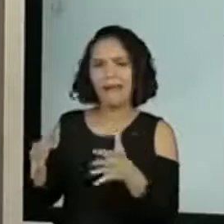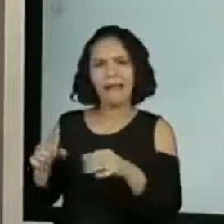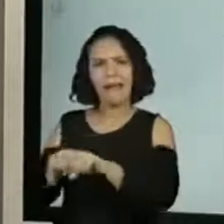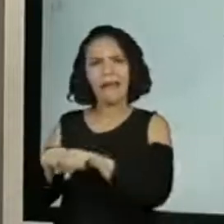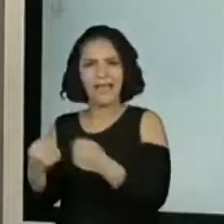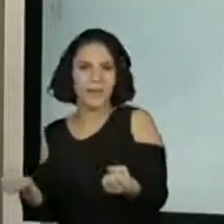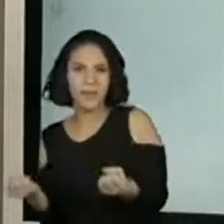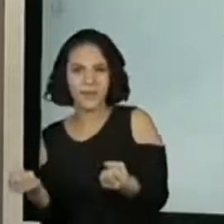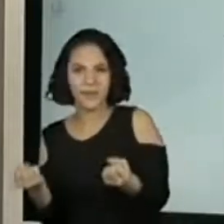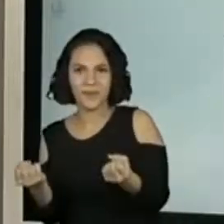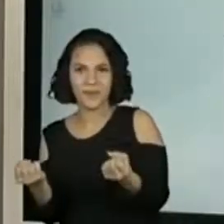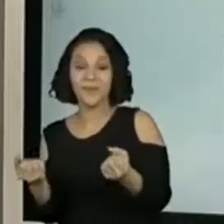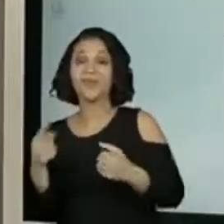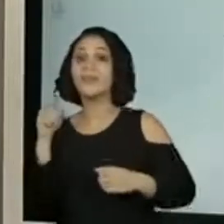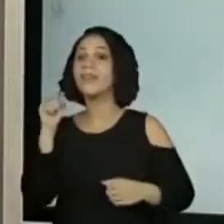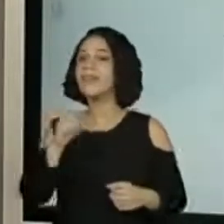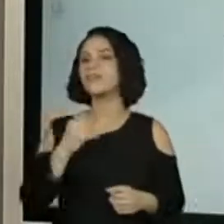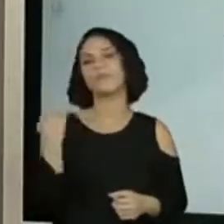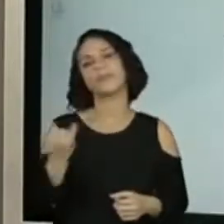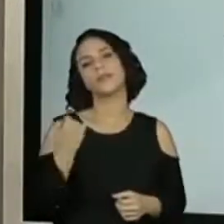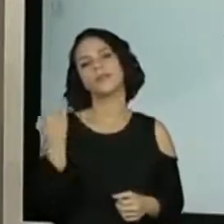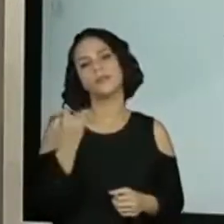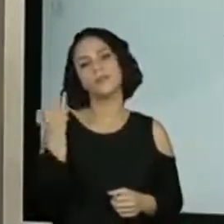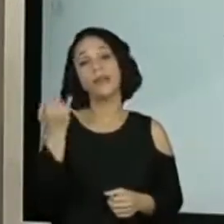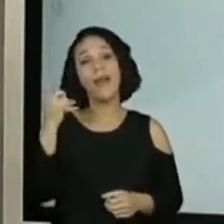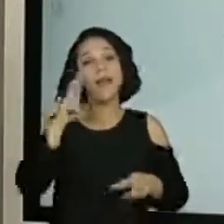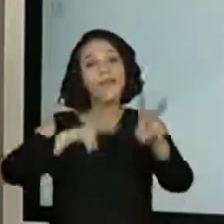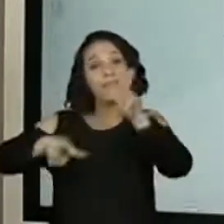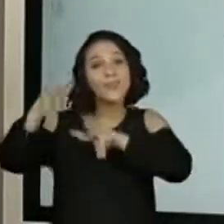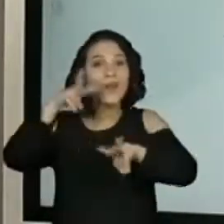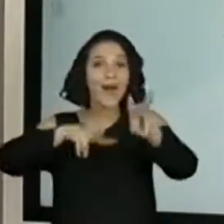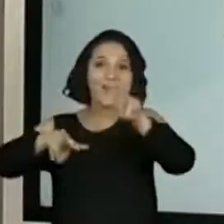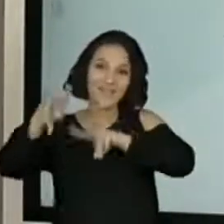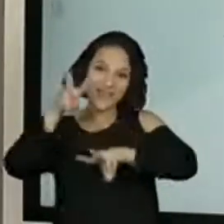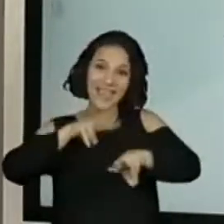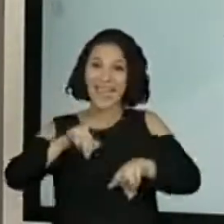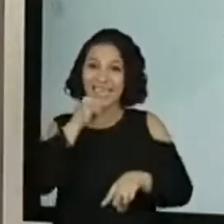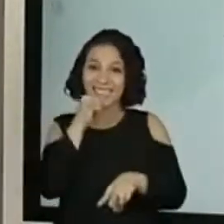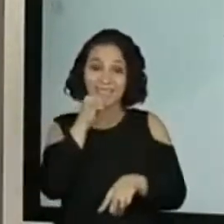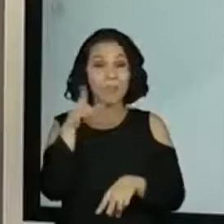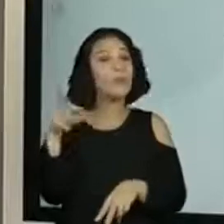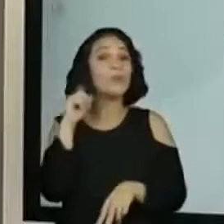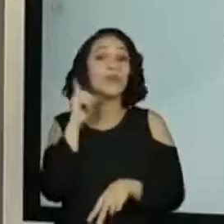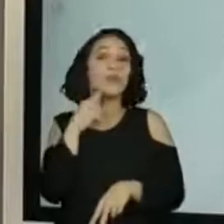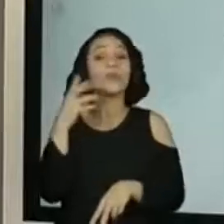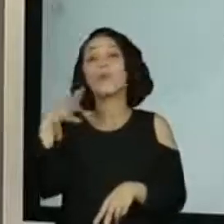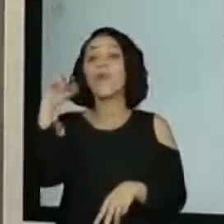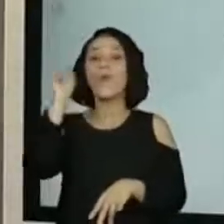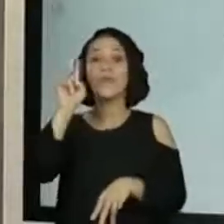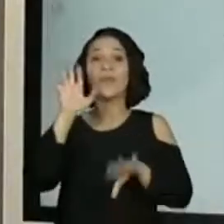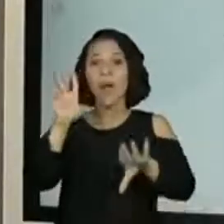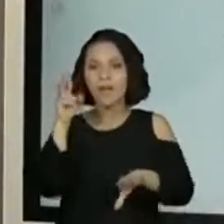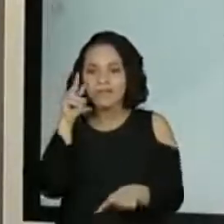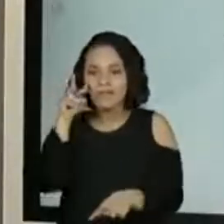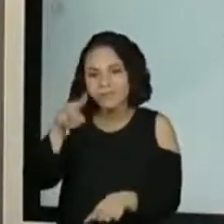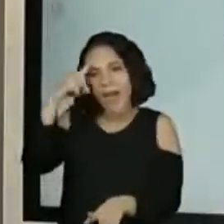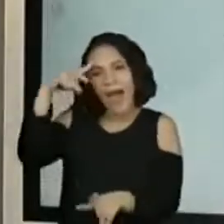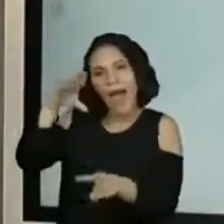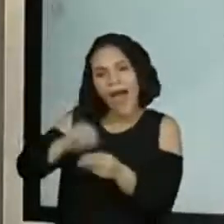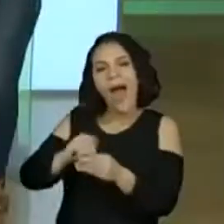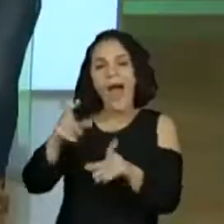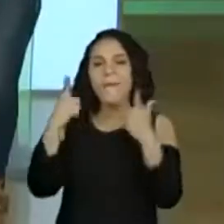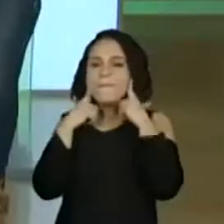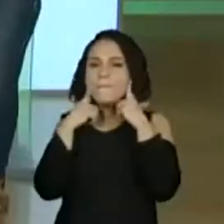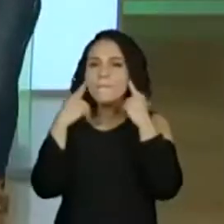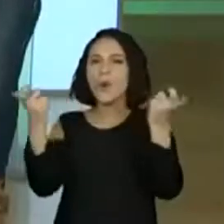É muito importante isso para a gente. Porque leva a gente para dentro da história com aquele som. Professora, está todo mundo dentro